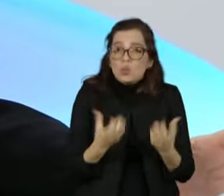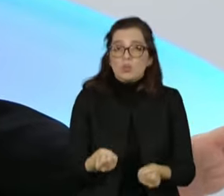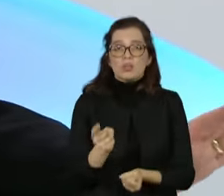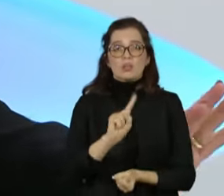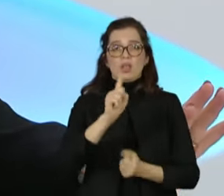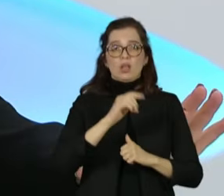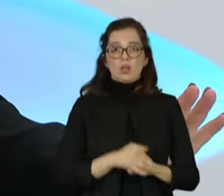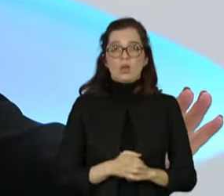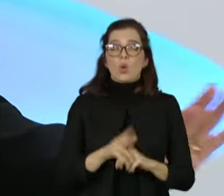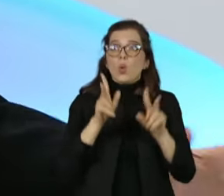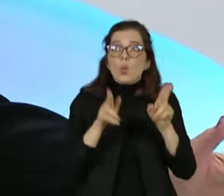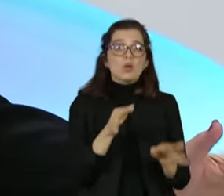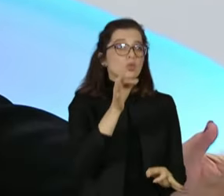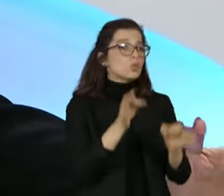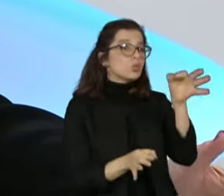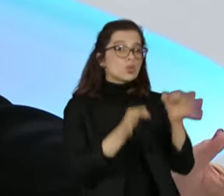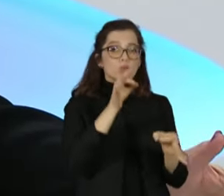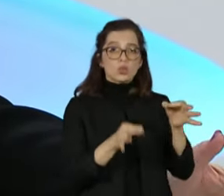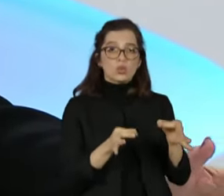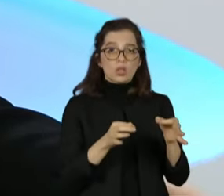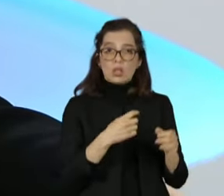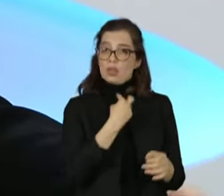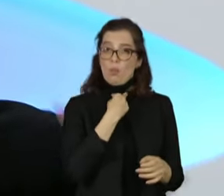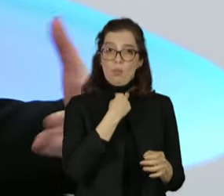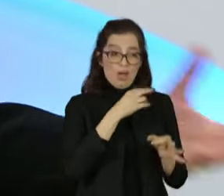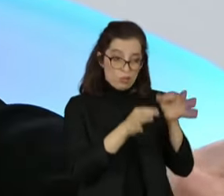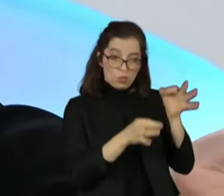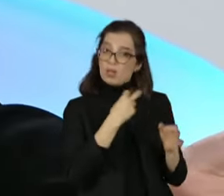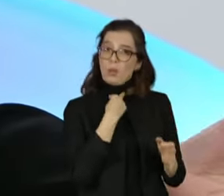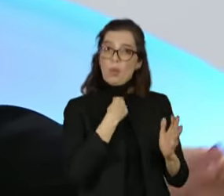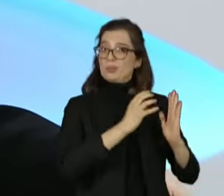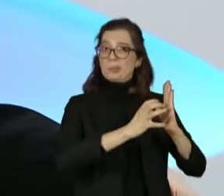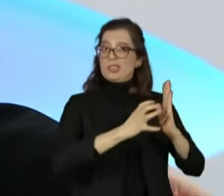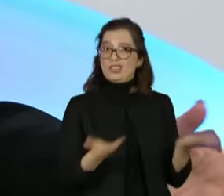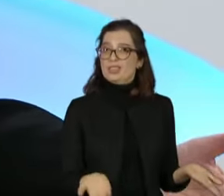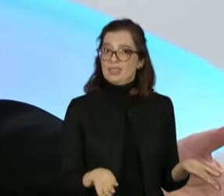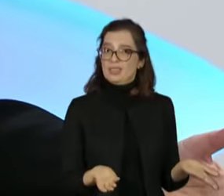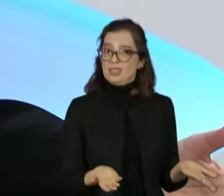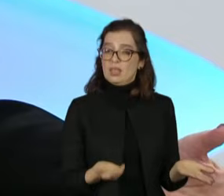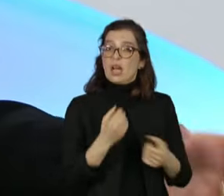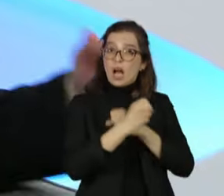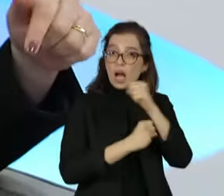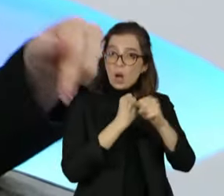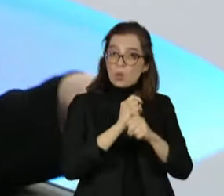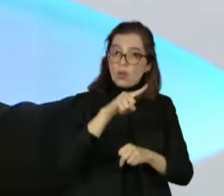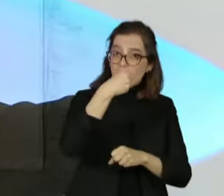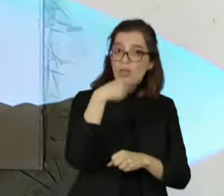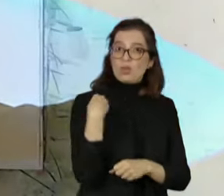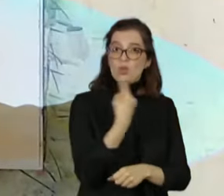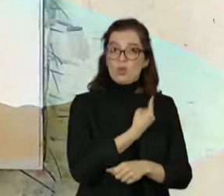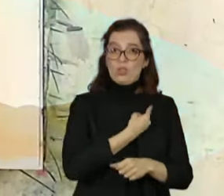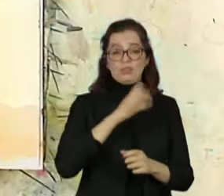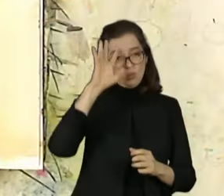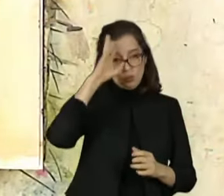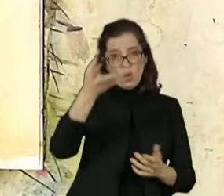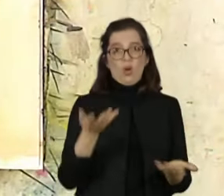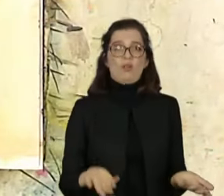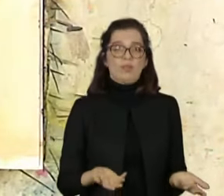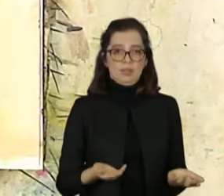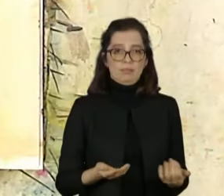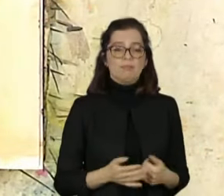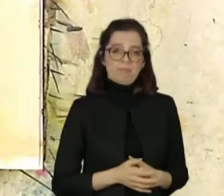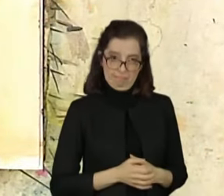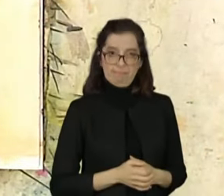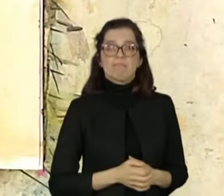esse é um grande problema que nós vamos ter que sanar no próximo ano. Em relação ao Ministério da Defesa, que seja um civil. Lembrando que um